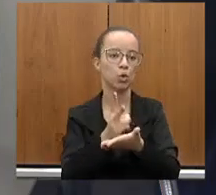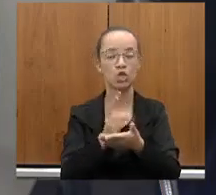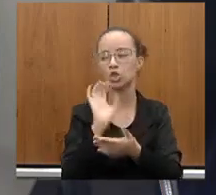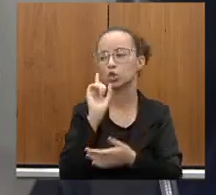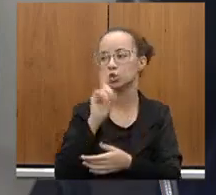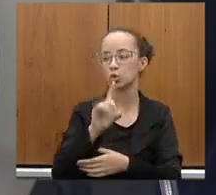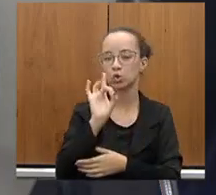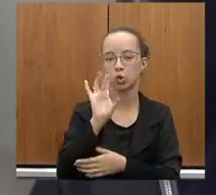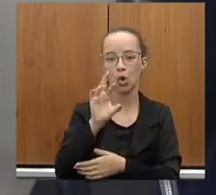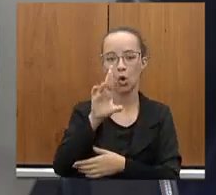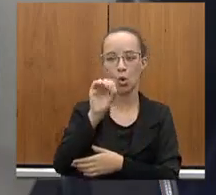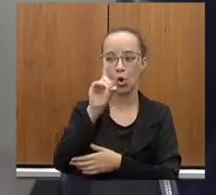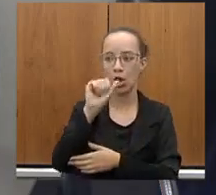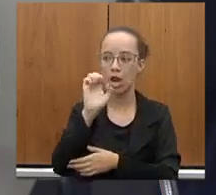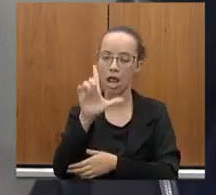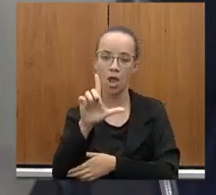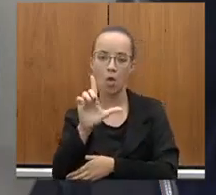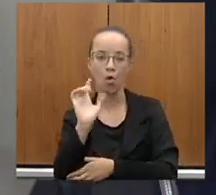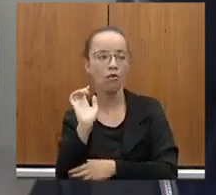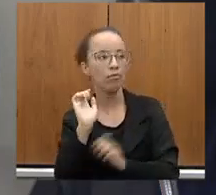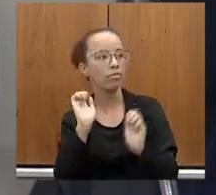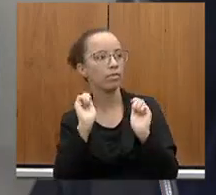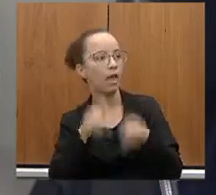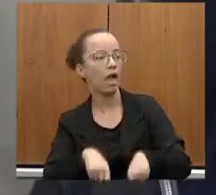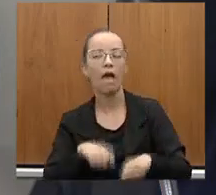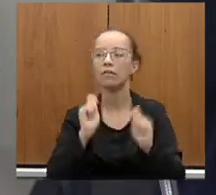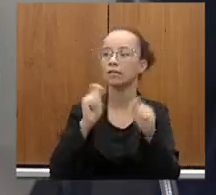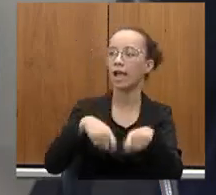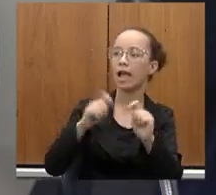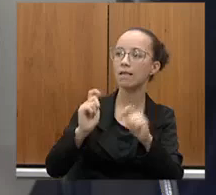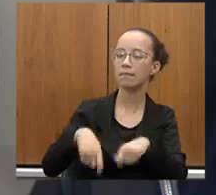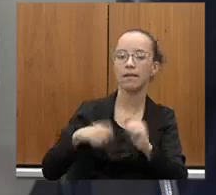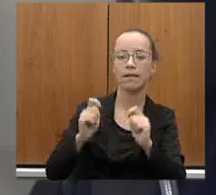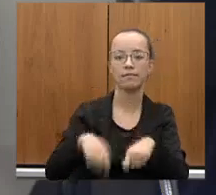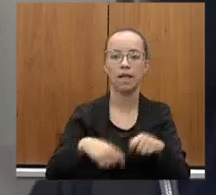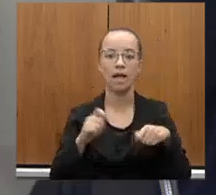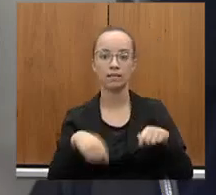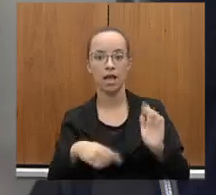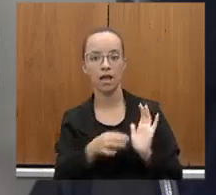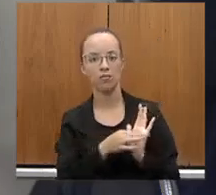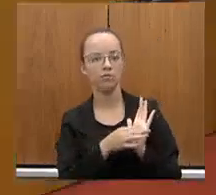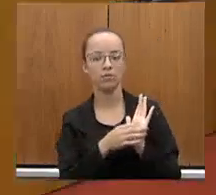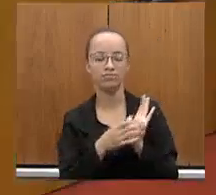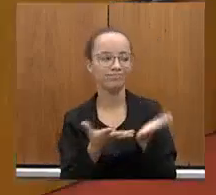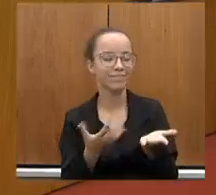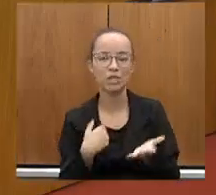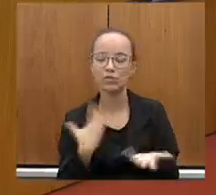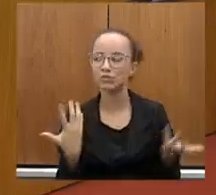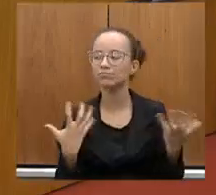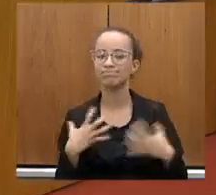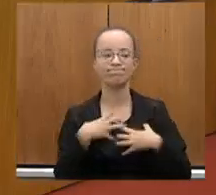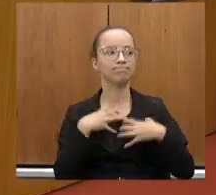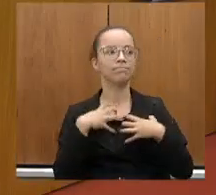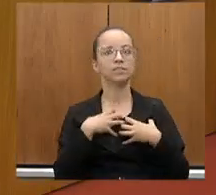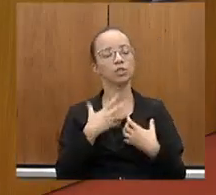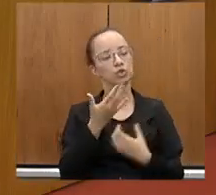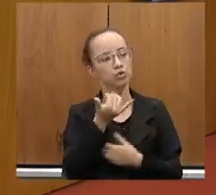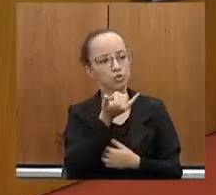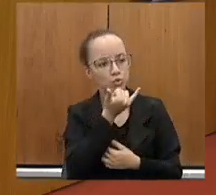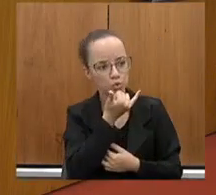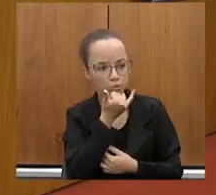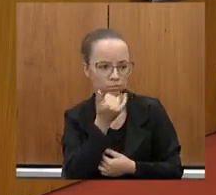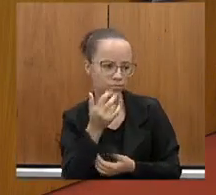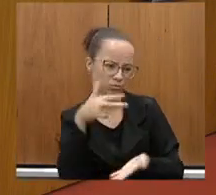Anel serviria, que só dessa forma serviria, sem sequer apresentar... É isso que me impacta... Sabe, secretário? Desculpe, se eu já estou de pé, estou